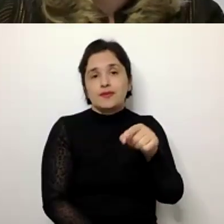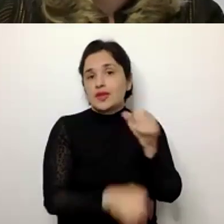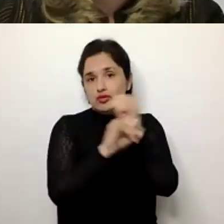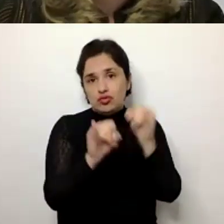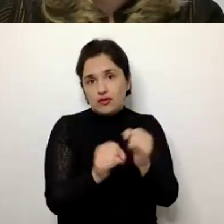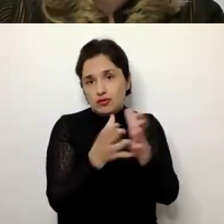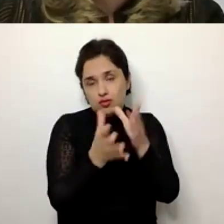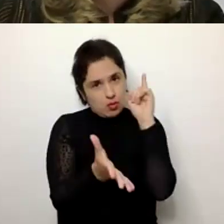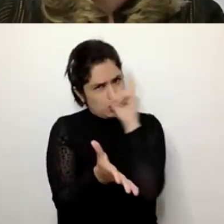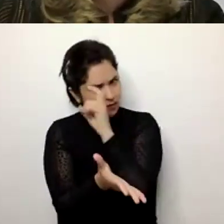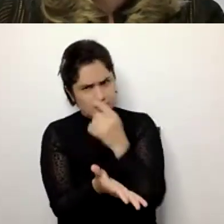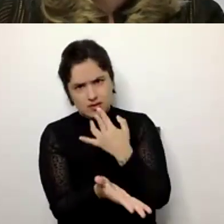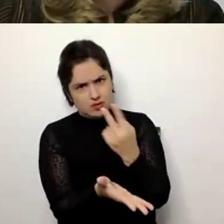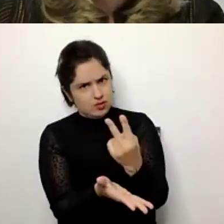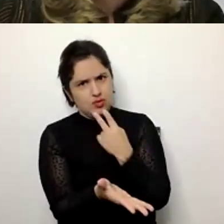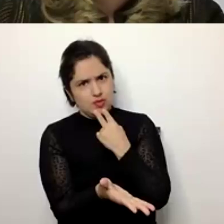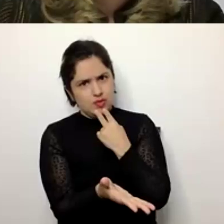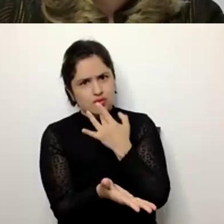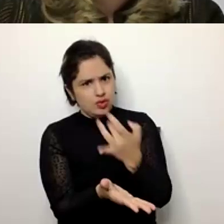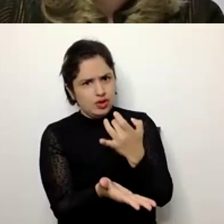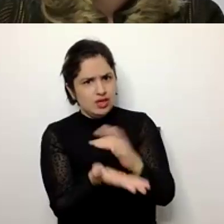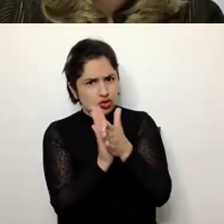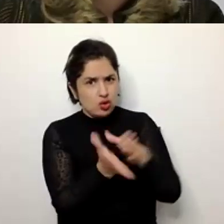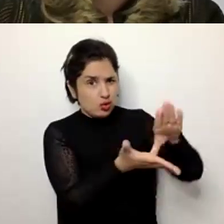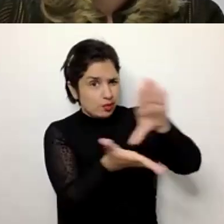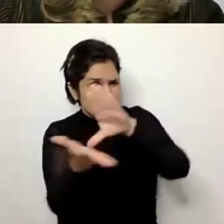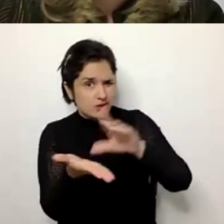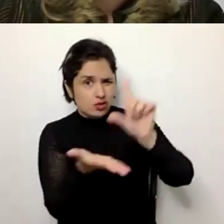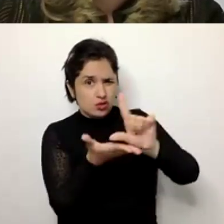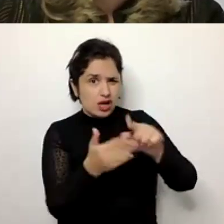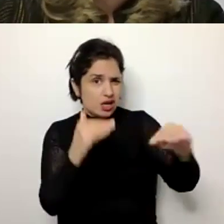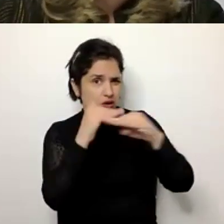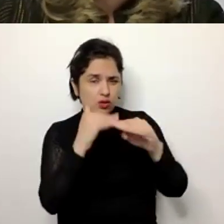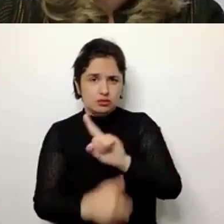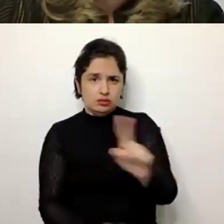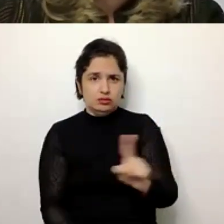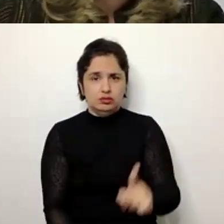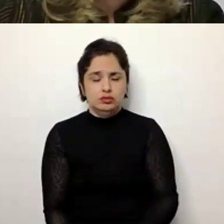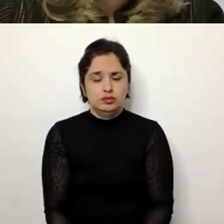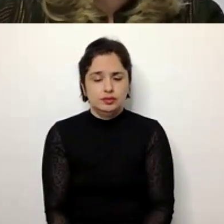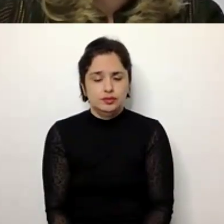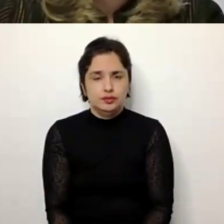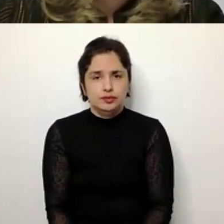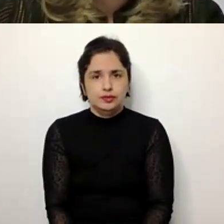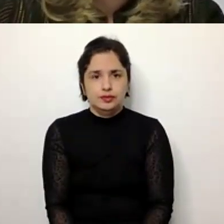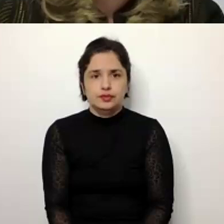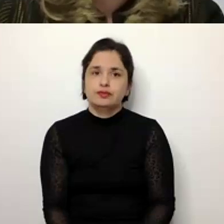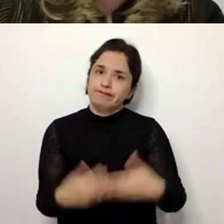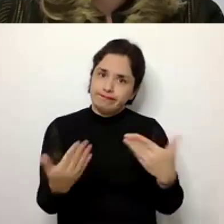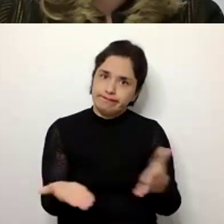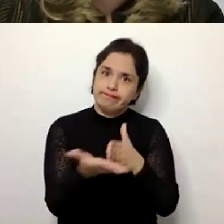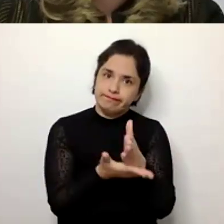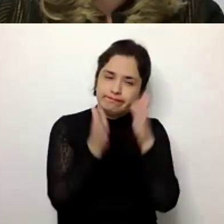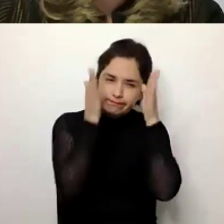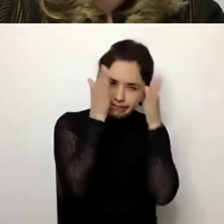super complexa de mirar, porque não em todos os lugares, não em todos os países, este processo se dá de forma igual. Então, aí a Priscila chama a